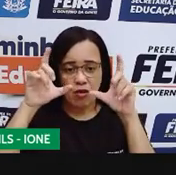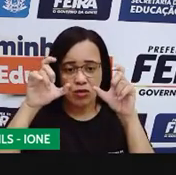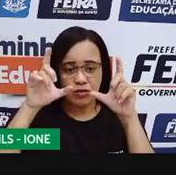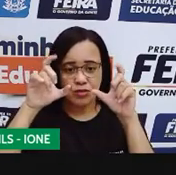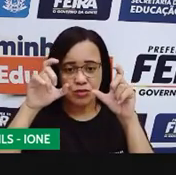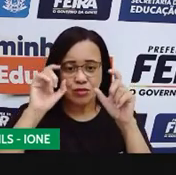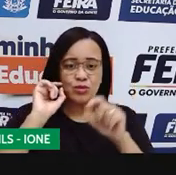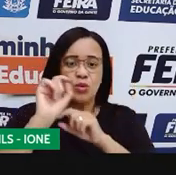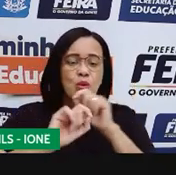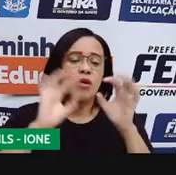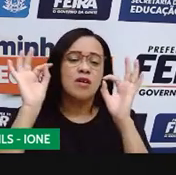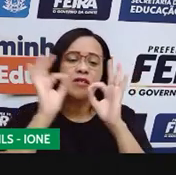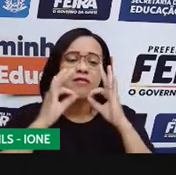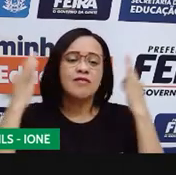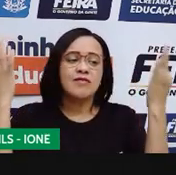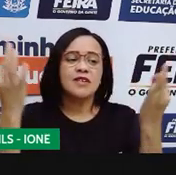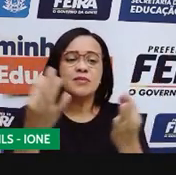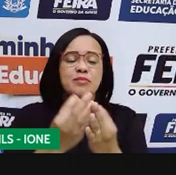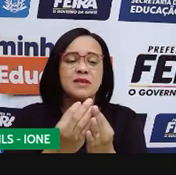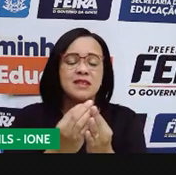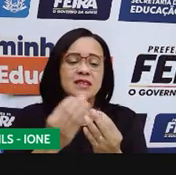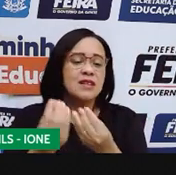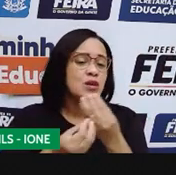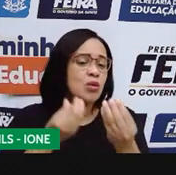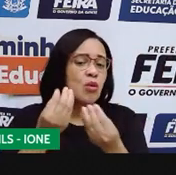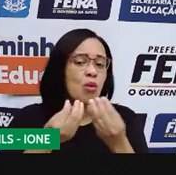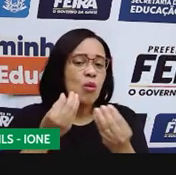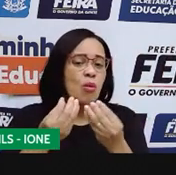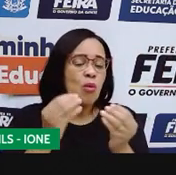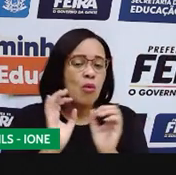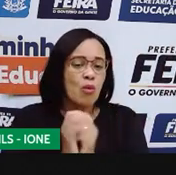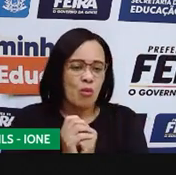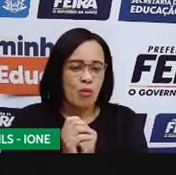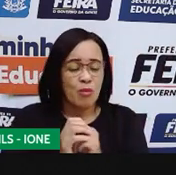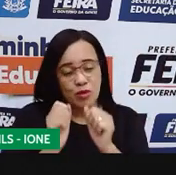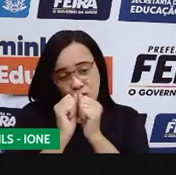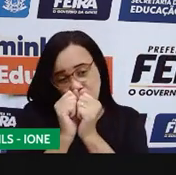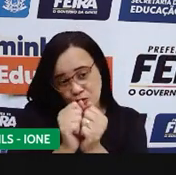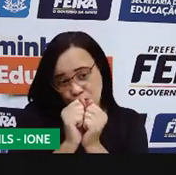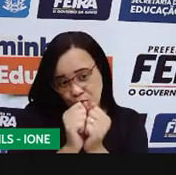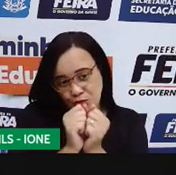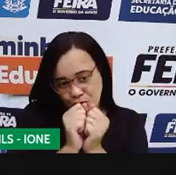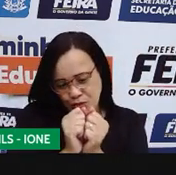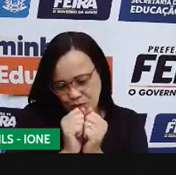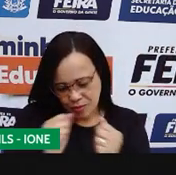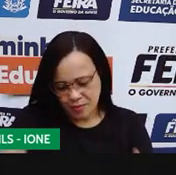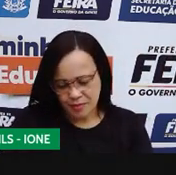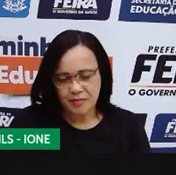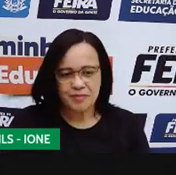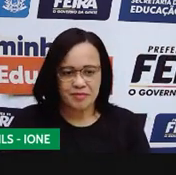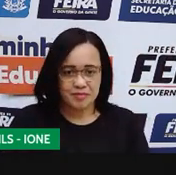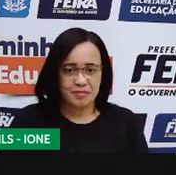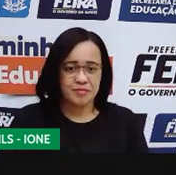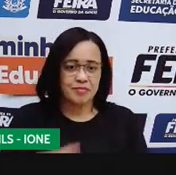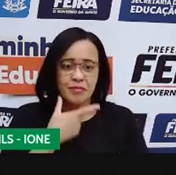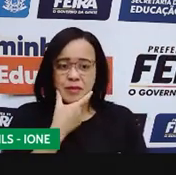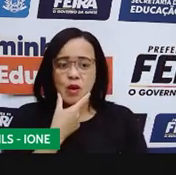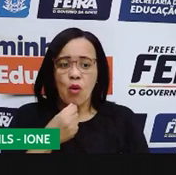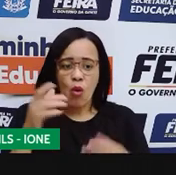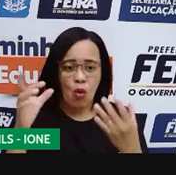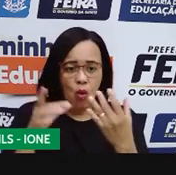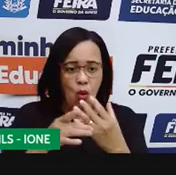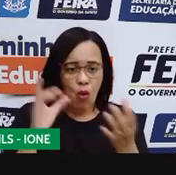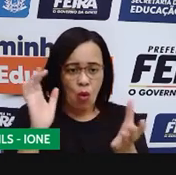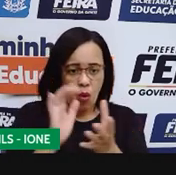uma família, aqui reunida, a gente vê aqui um casal que parecem